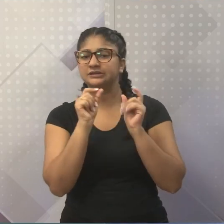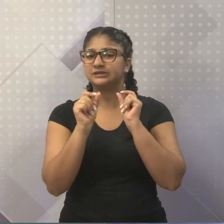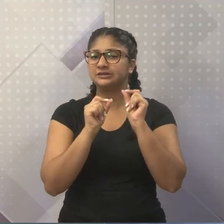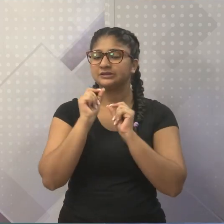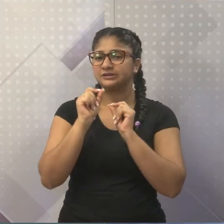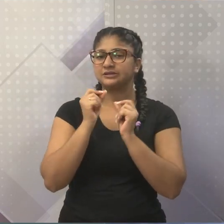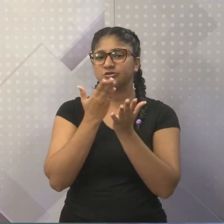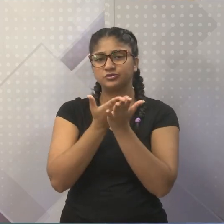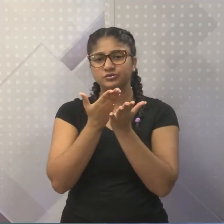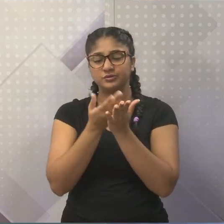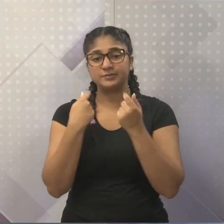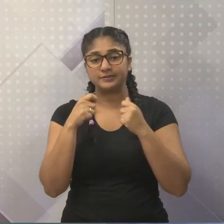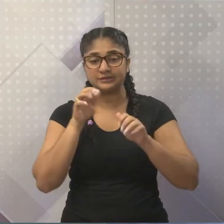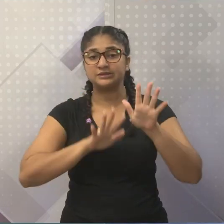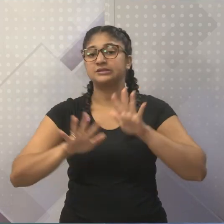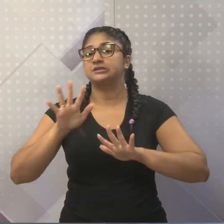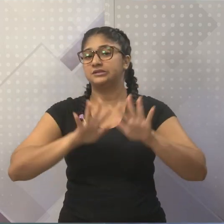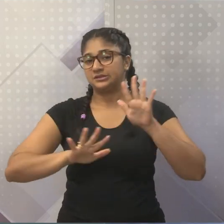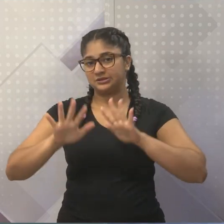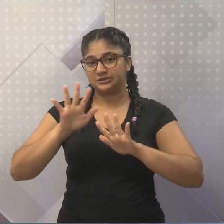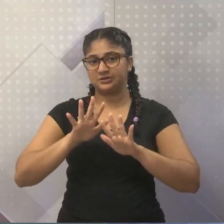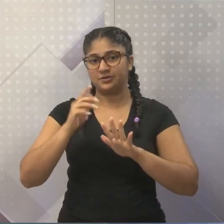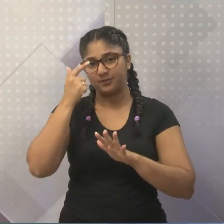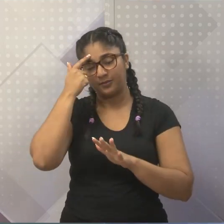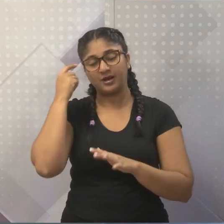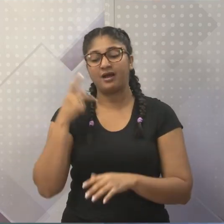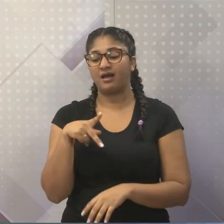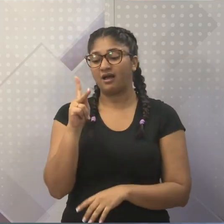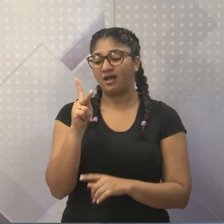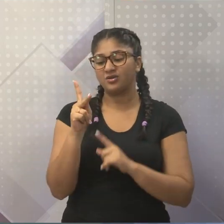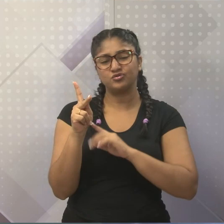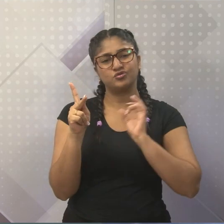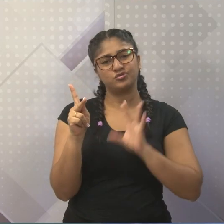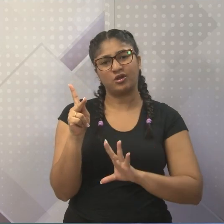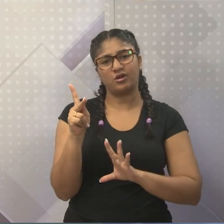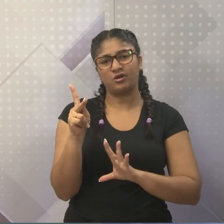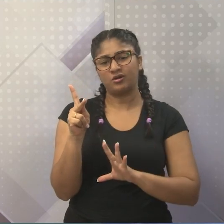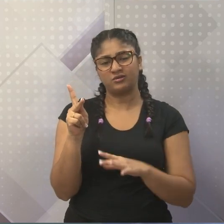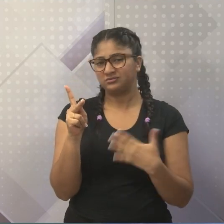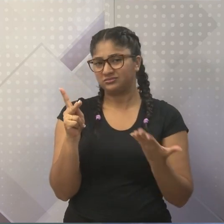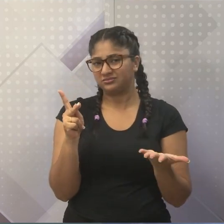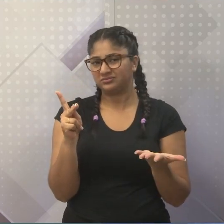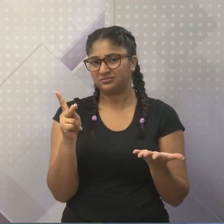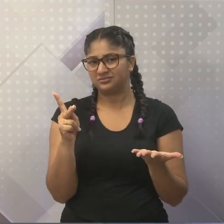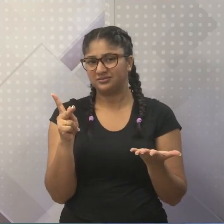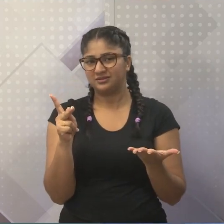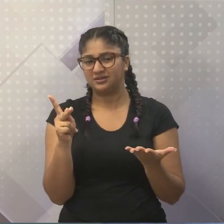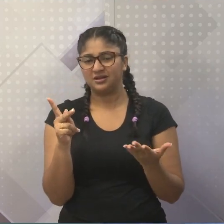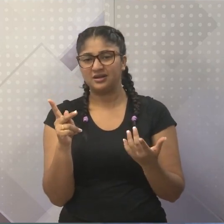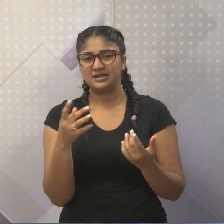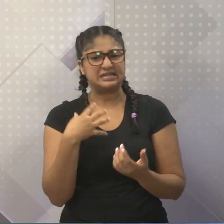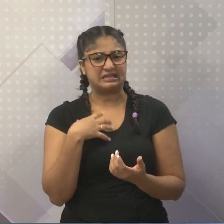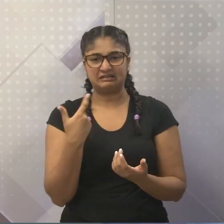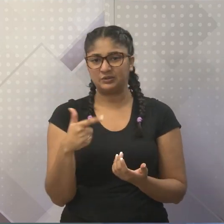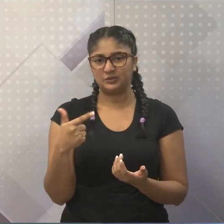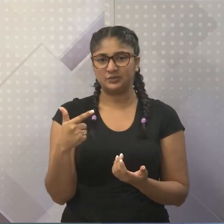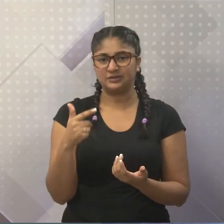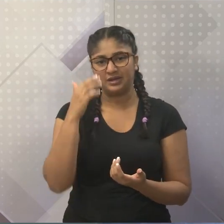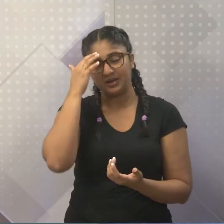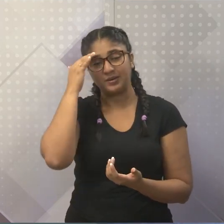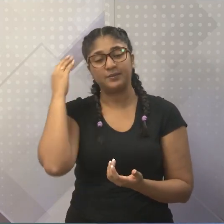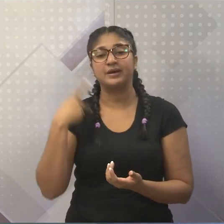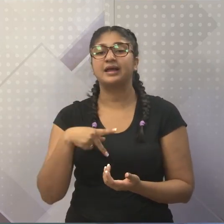e ela deve ter muito cuidado. Às vezes, se coloca só o K. Quando você vai se referir àquilo, você não tem